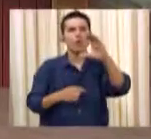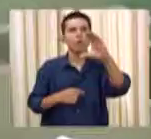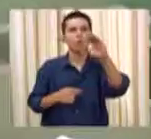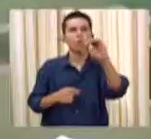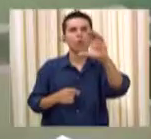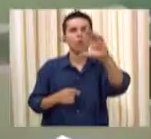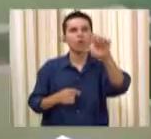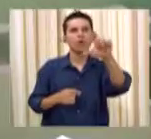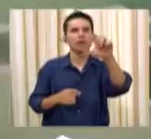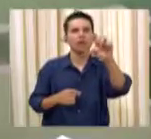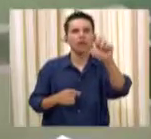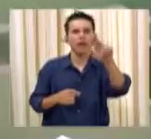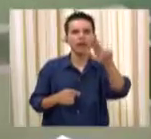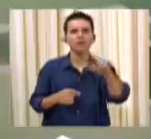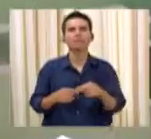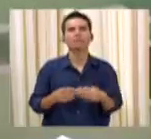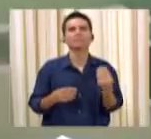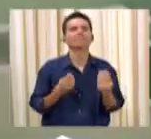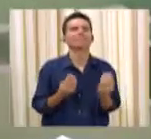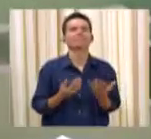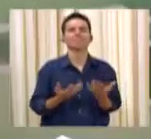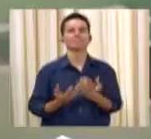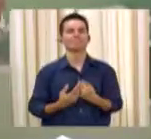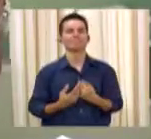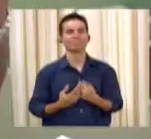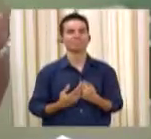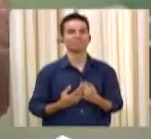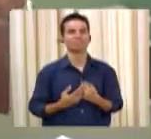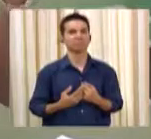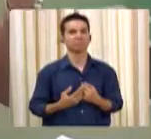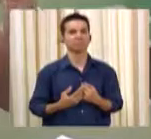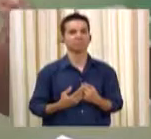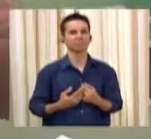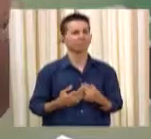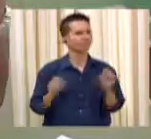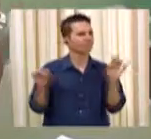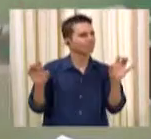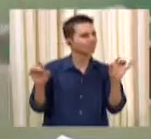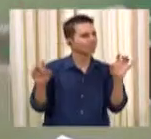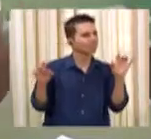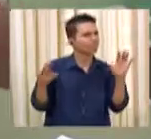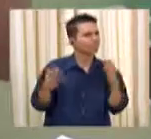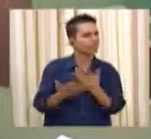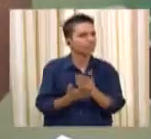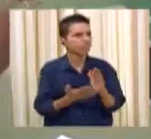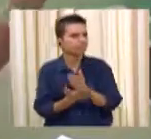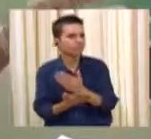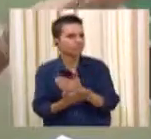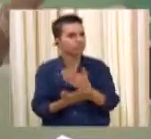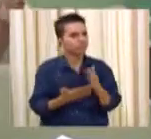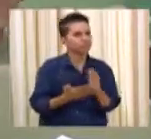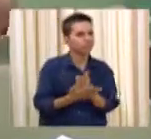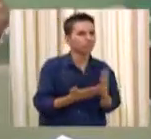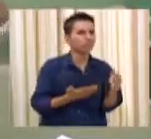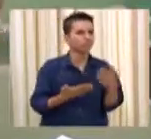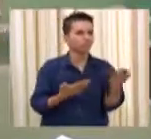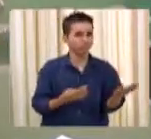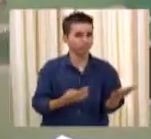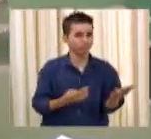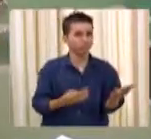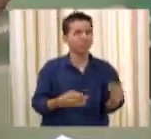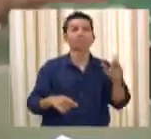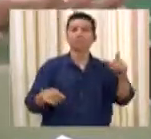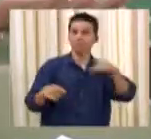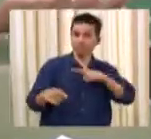que é uma coisa, né? Bem, acredito, específica para determinados tipos. Existem também outras